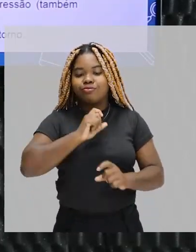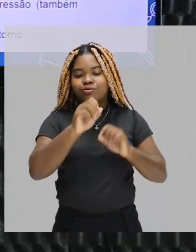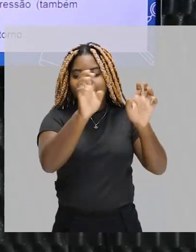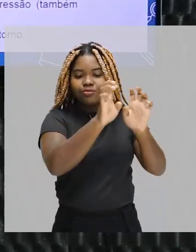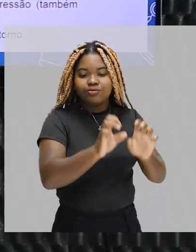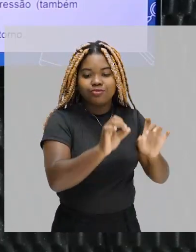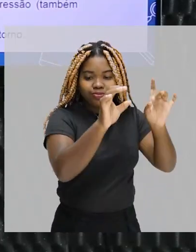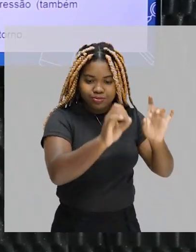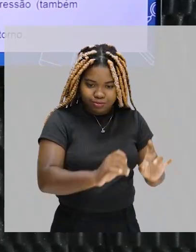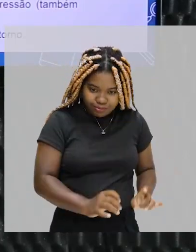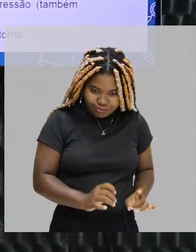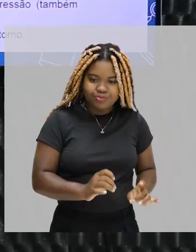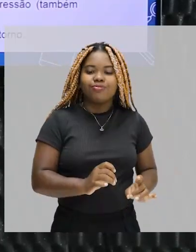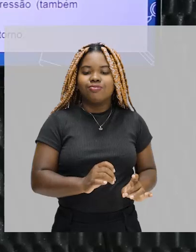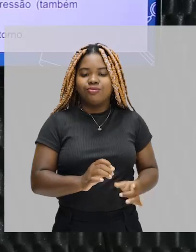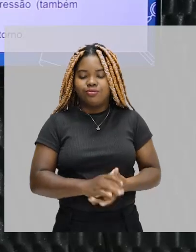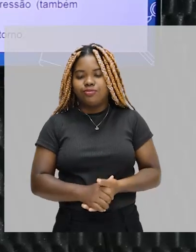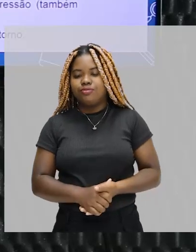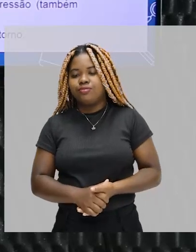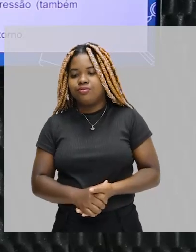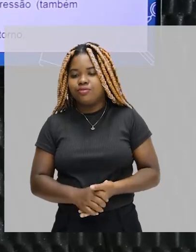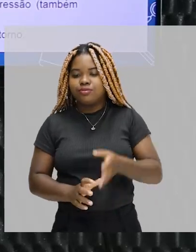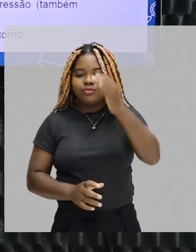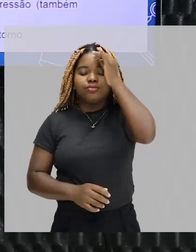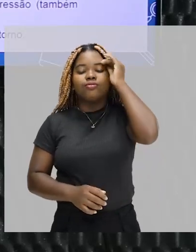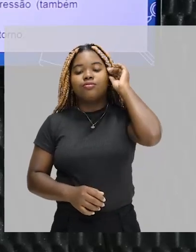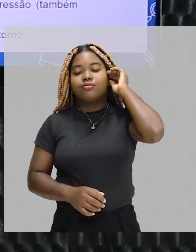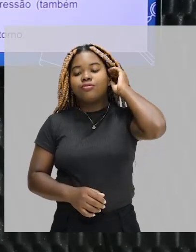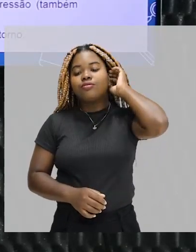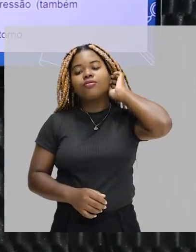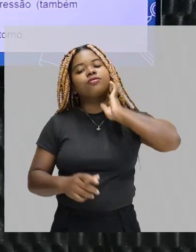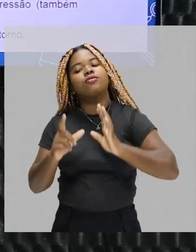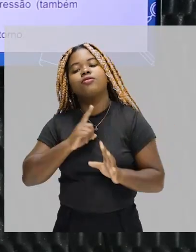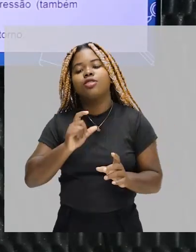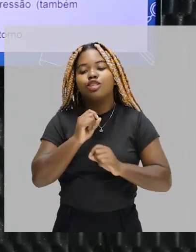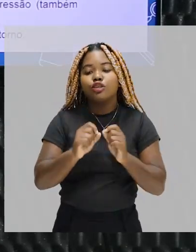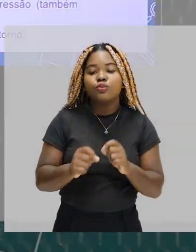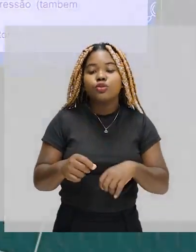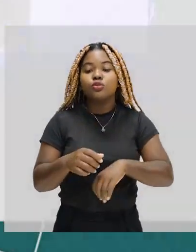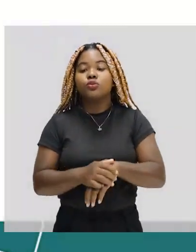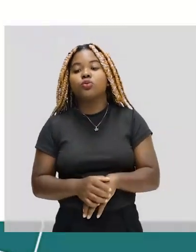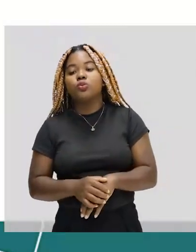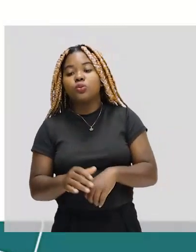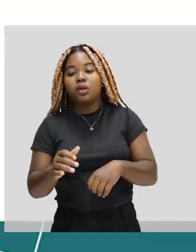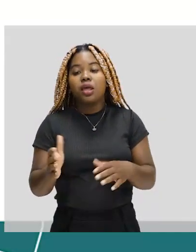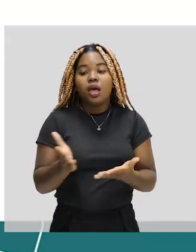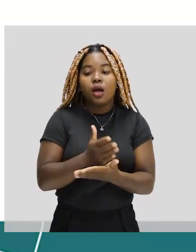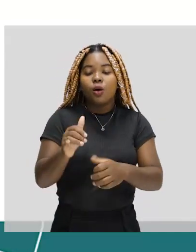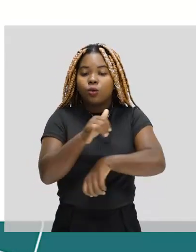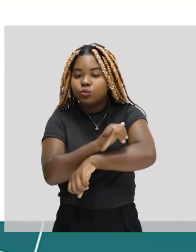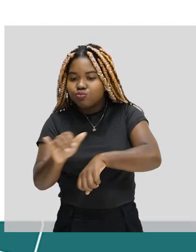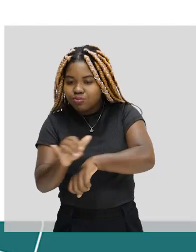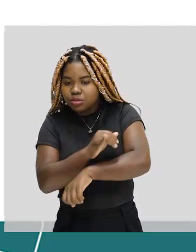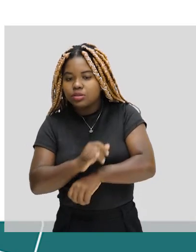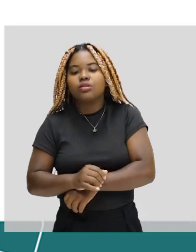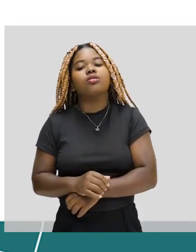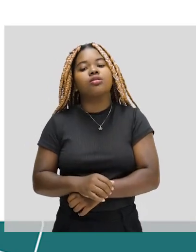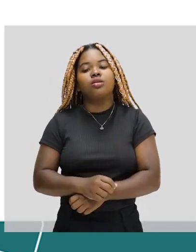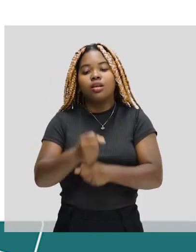uma estrutura específica para fazer essa modelagem. Aí você tem técnicas, que é o que a gente vai falar agora, dessa modelagem. Por exemplo,